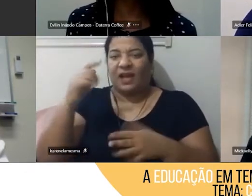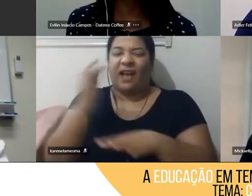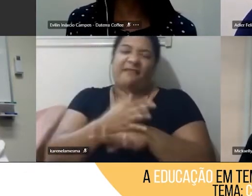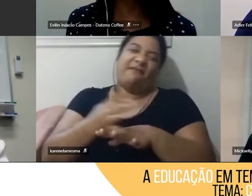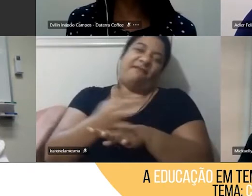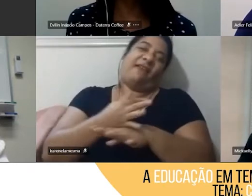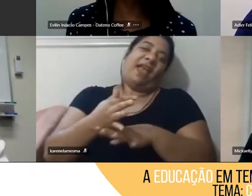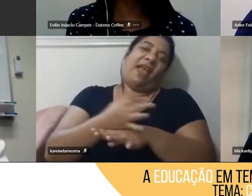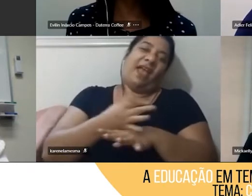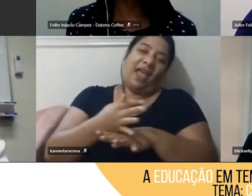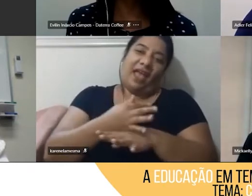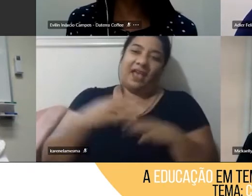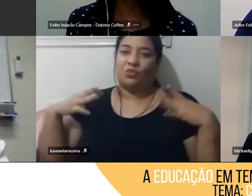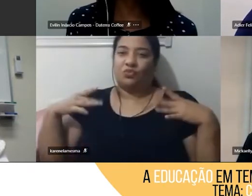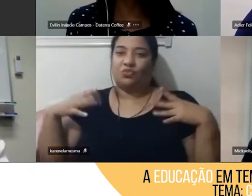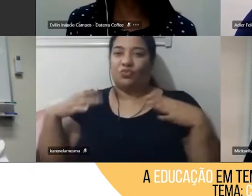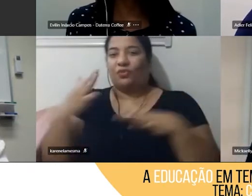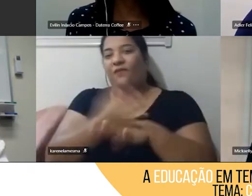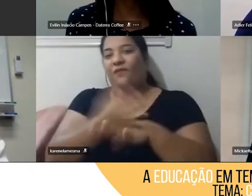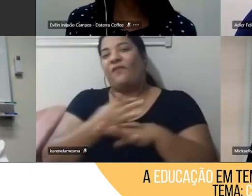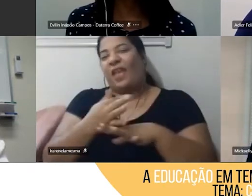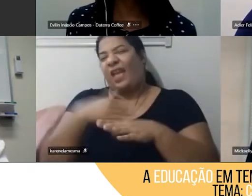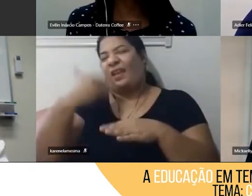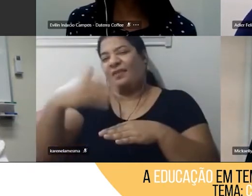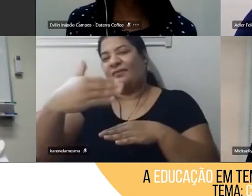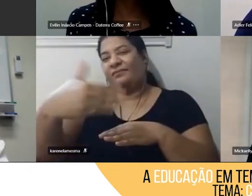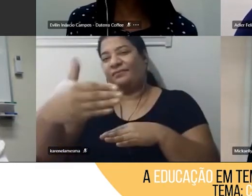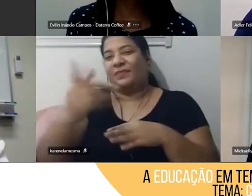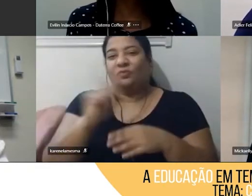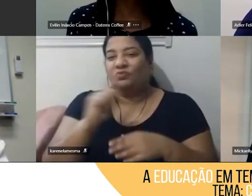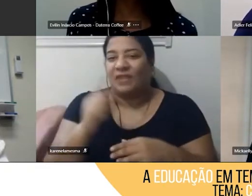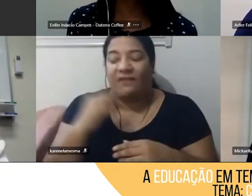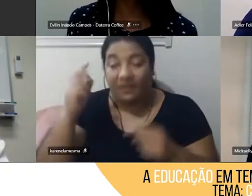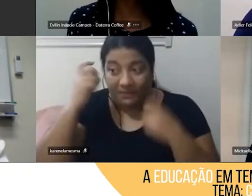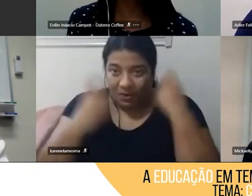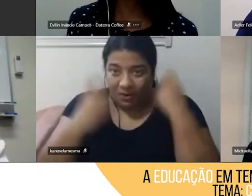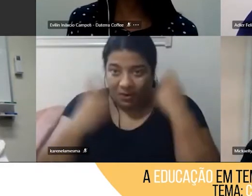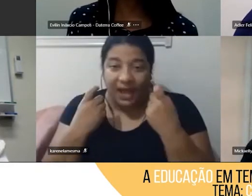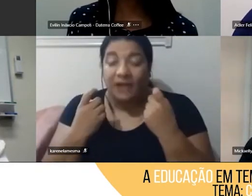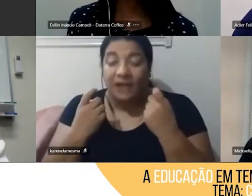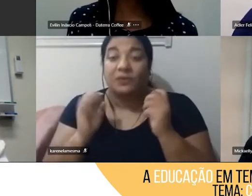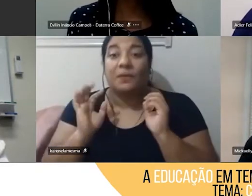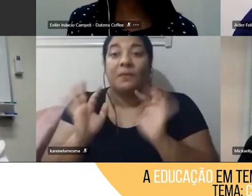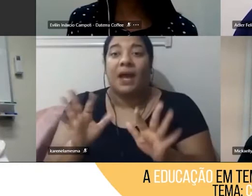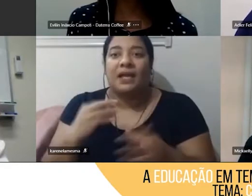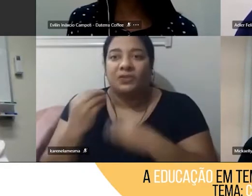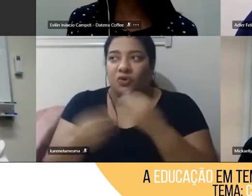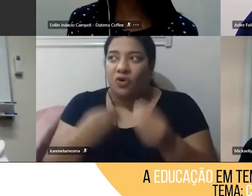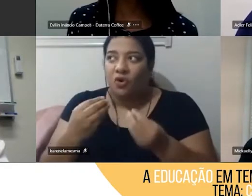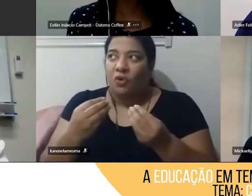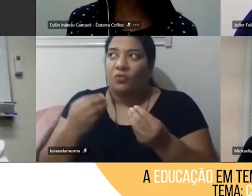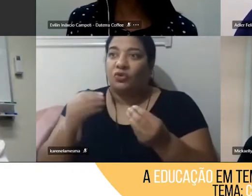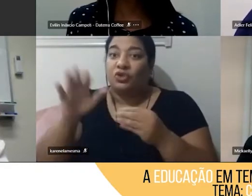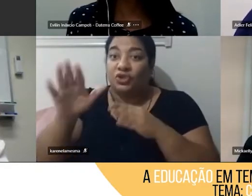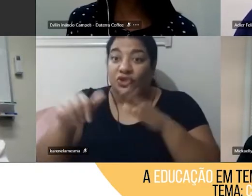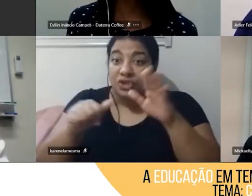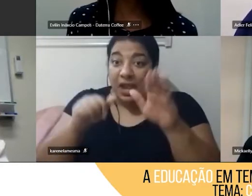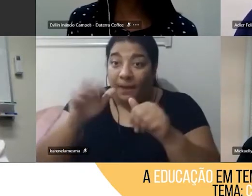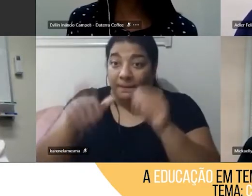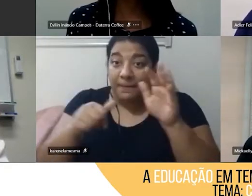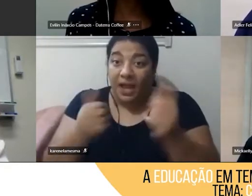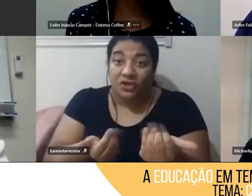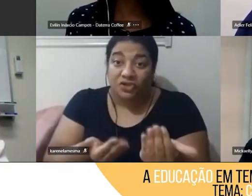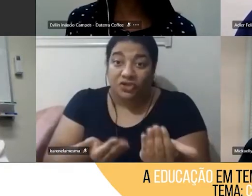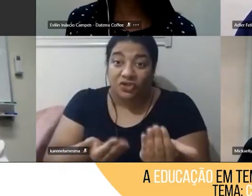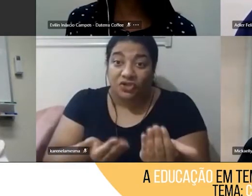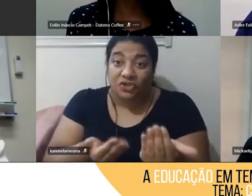muita gente que não estava nem dando importância para o que realmente estava acontecendo e como a gente ia trazer esse jovem para a nossa academia falando para ele que